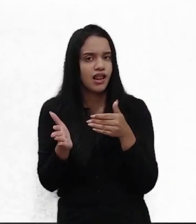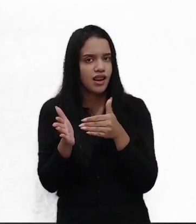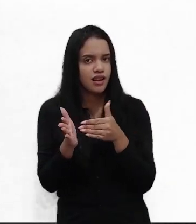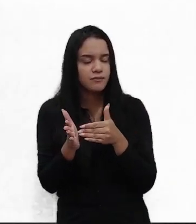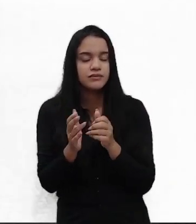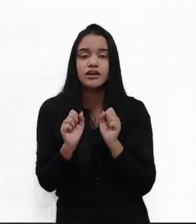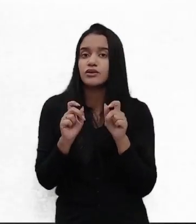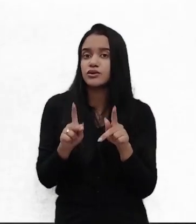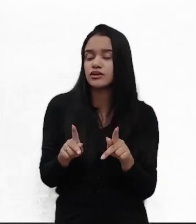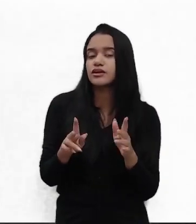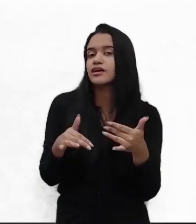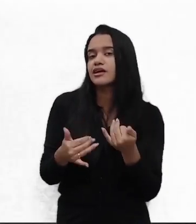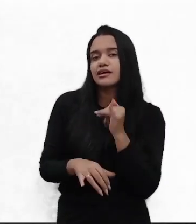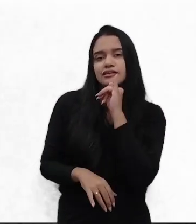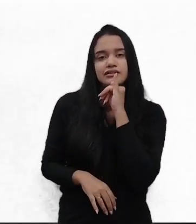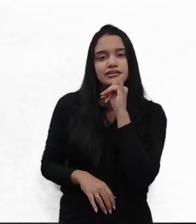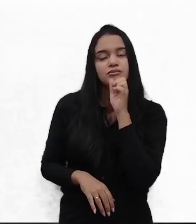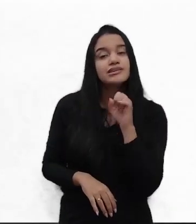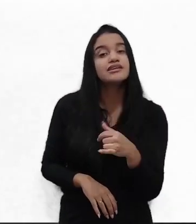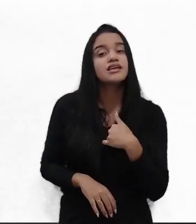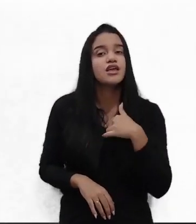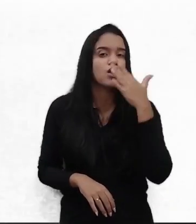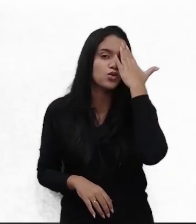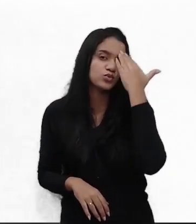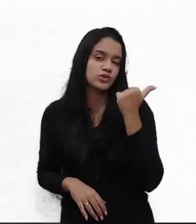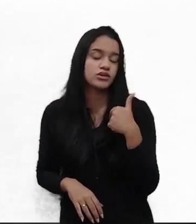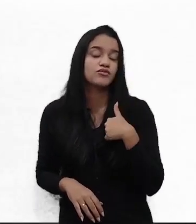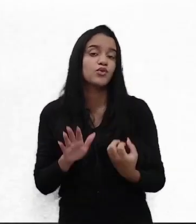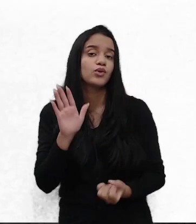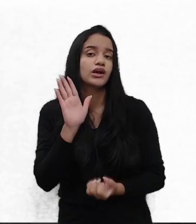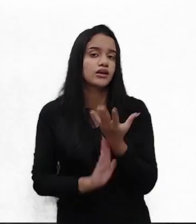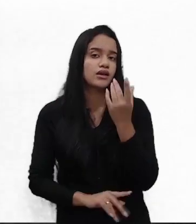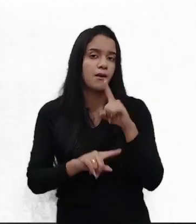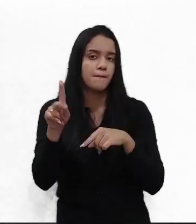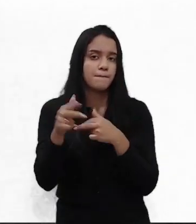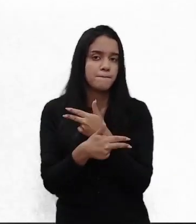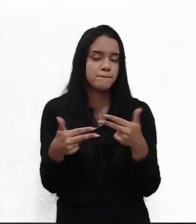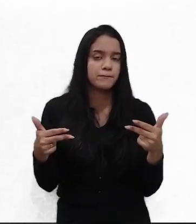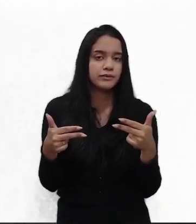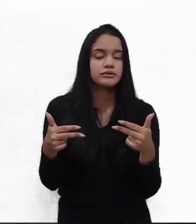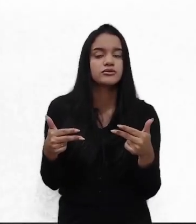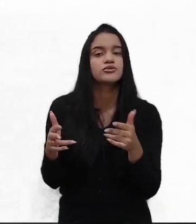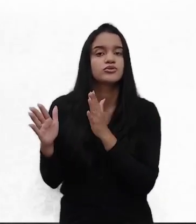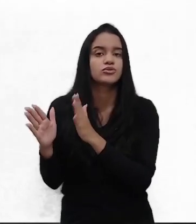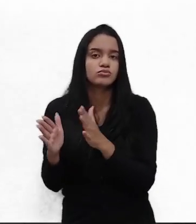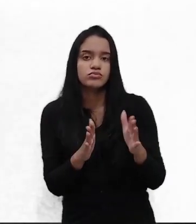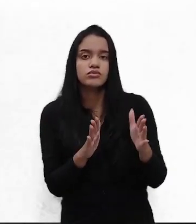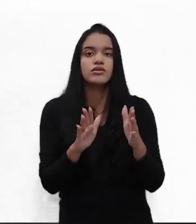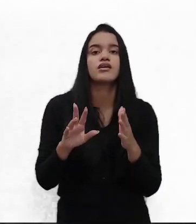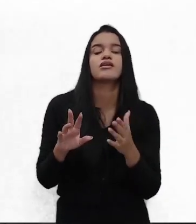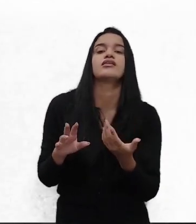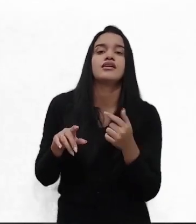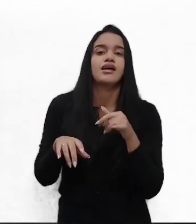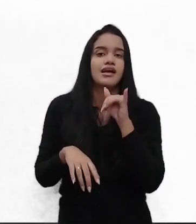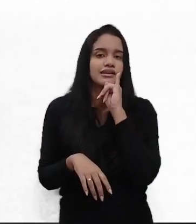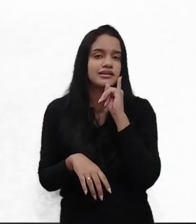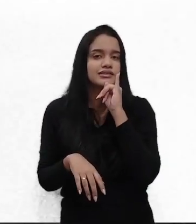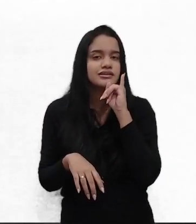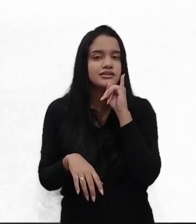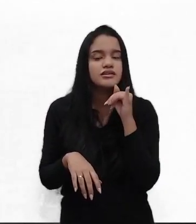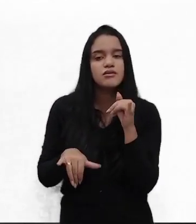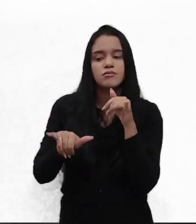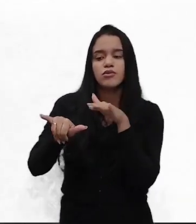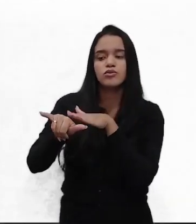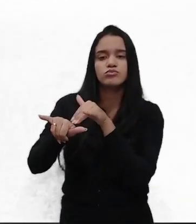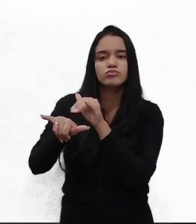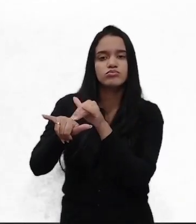Exemplo, se eu sei que eu vou criar um produto de ordem vegana, por exemplo, eu sei que eu vou atingir um